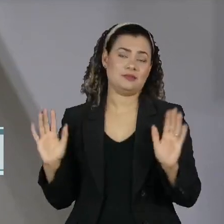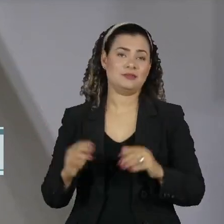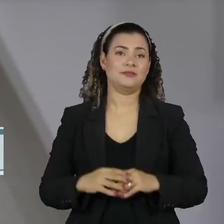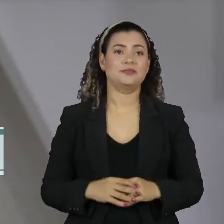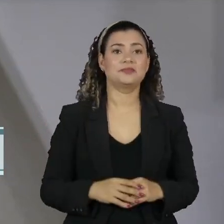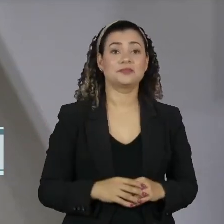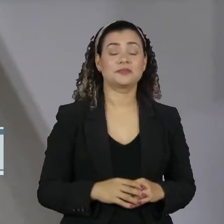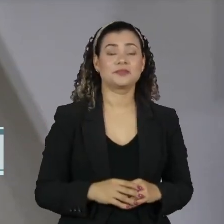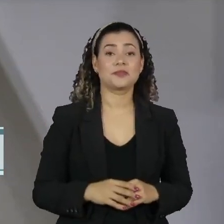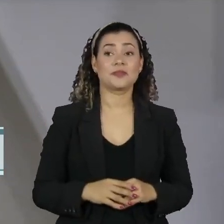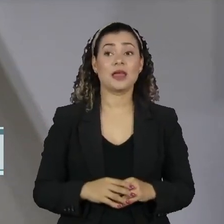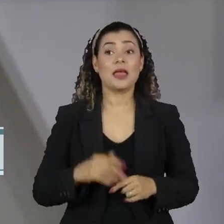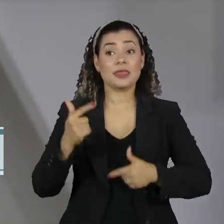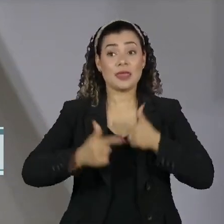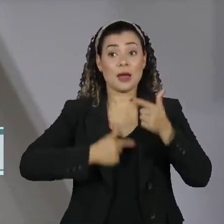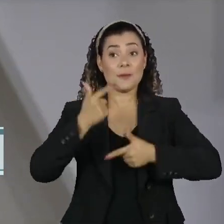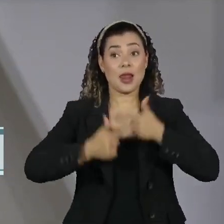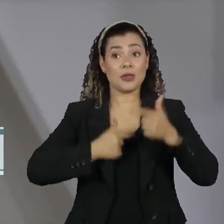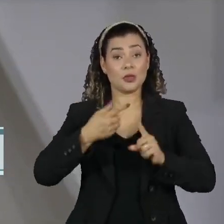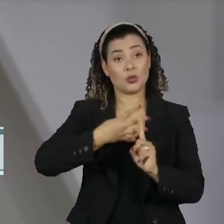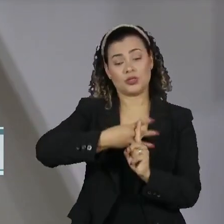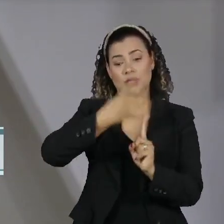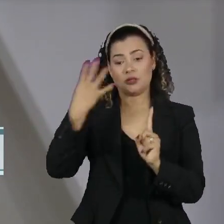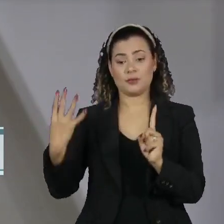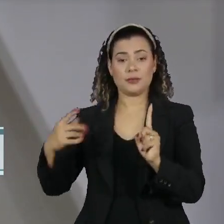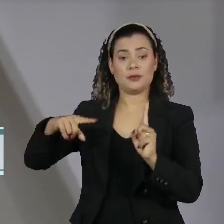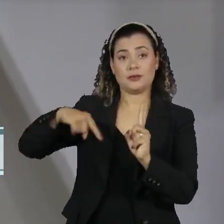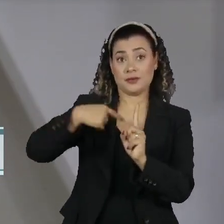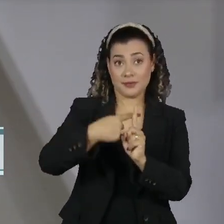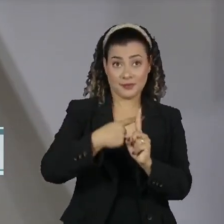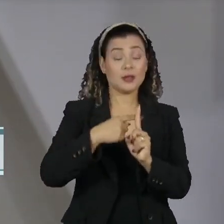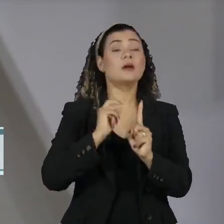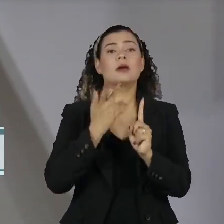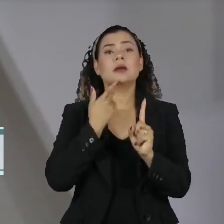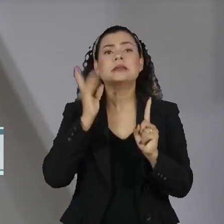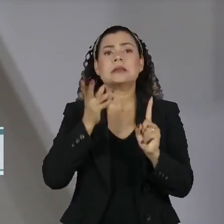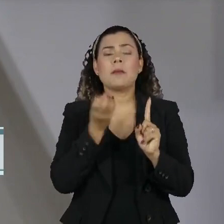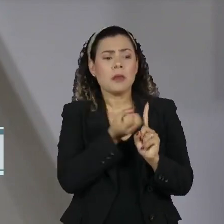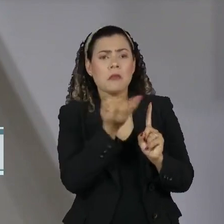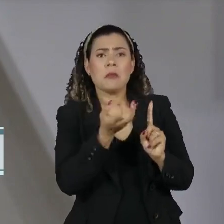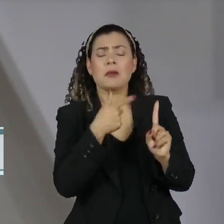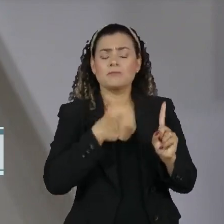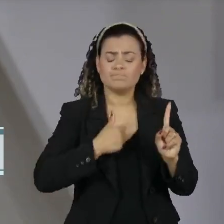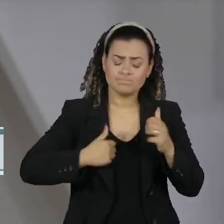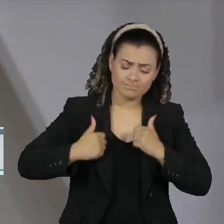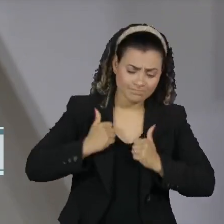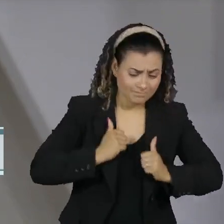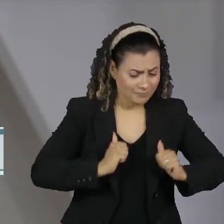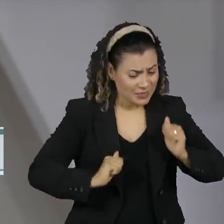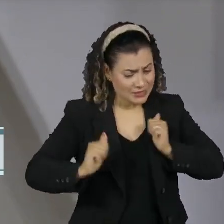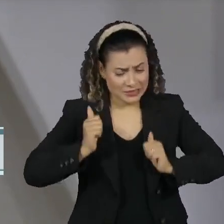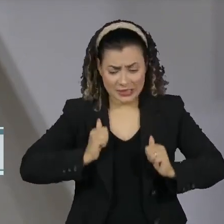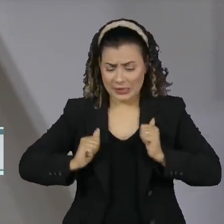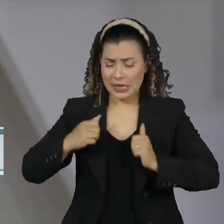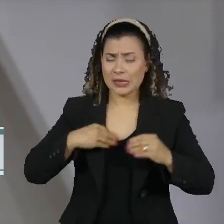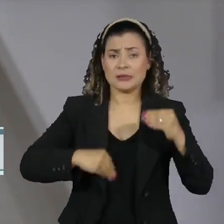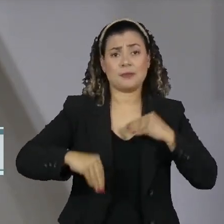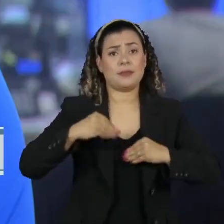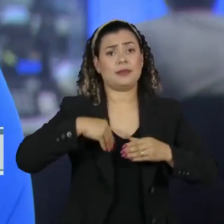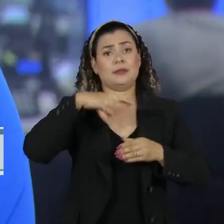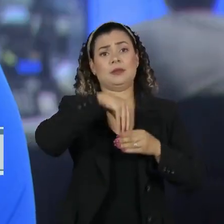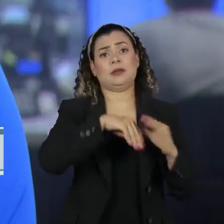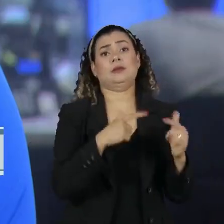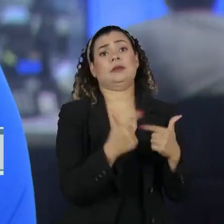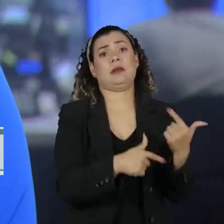Metade dos trabalhadores LGBTQIA+, relata casos de ansiedade e depressão no ambiente de trabalho.